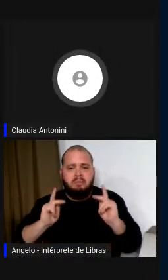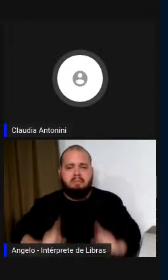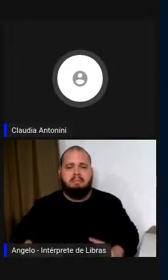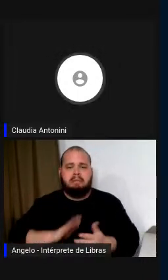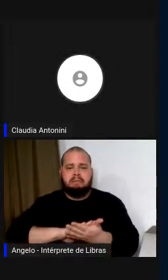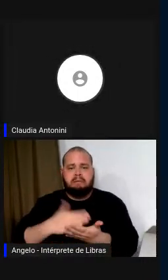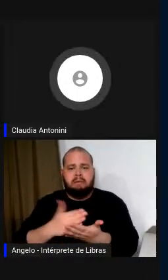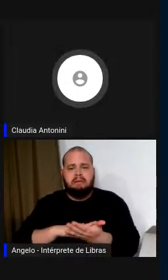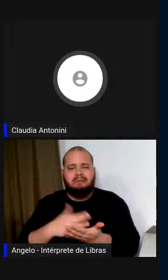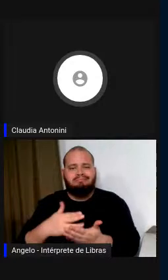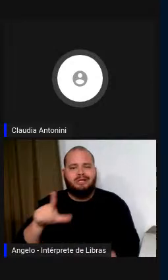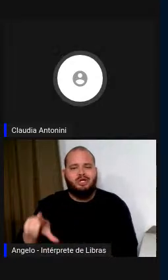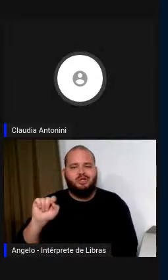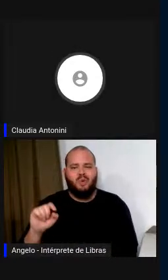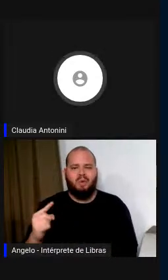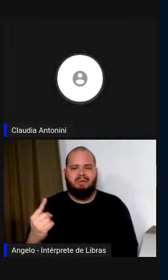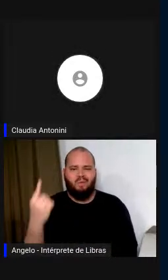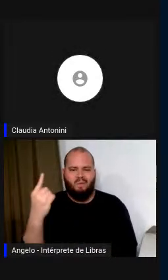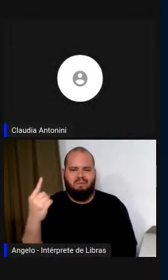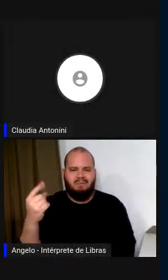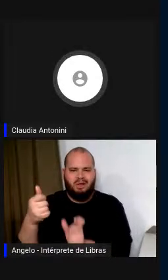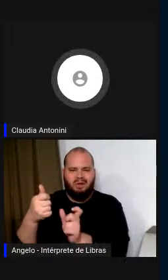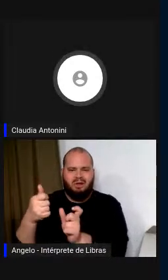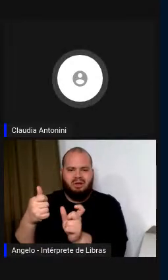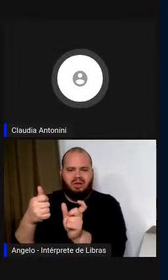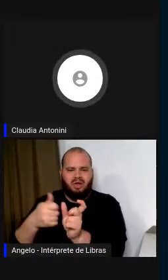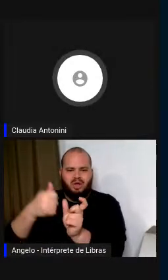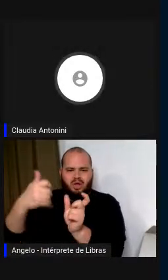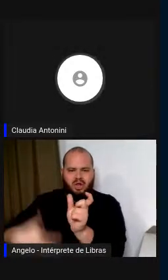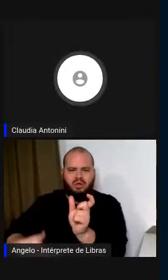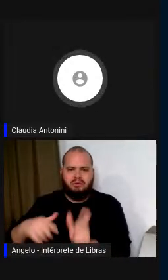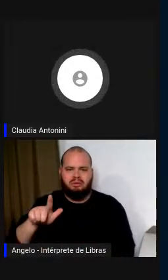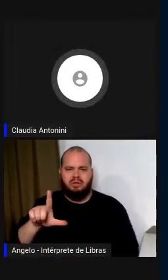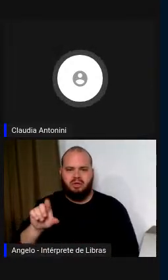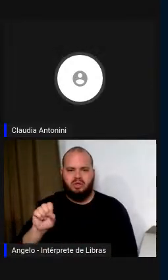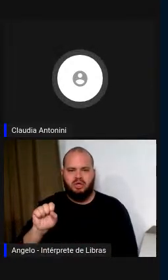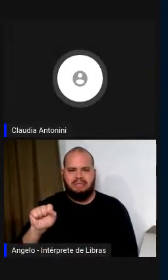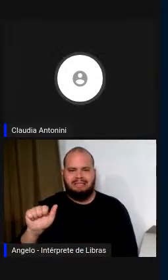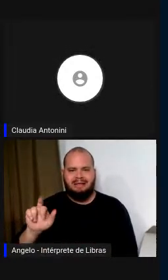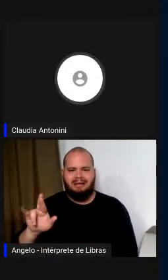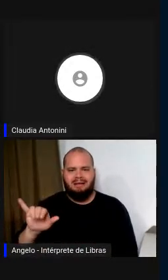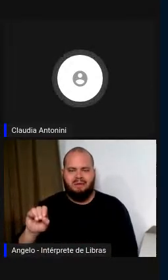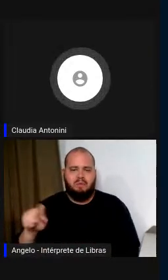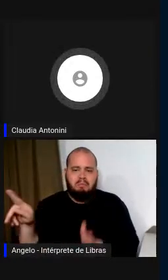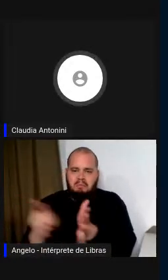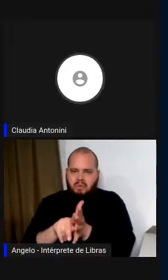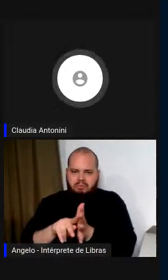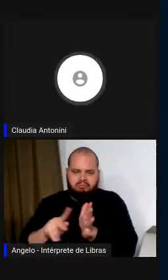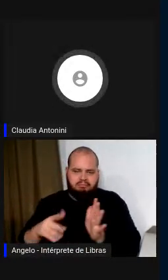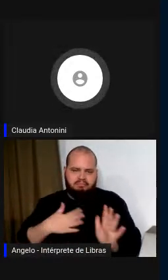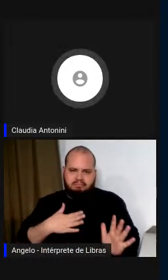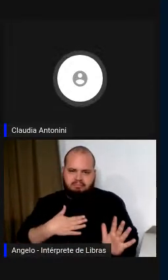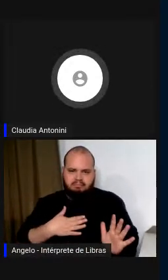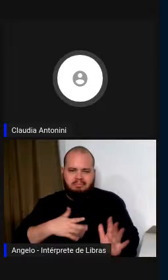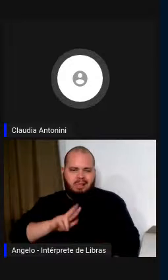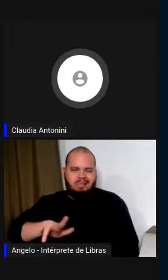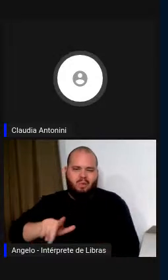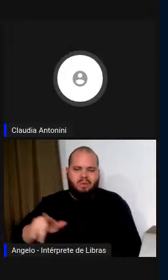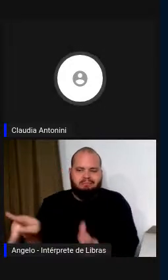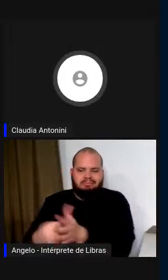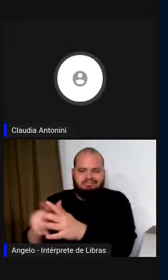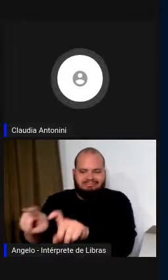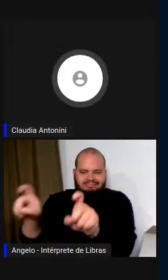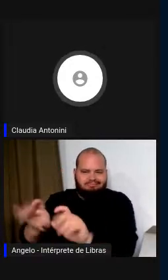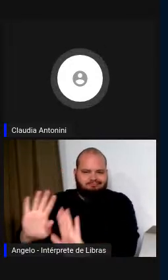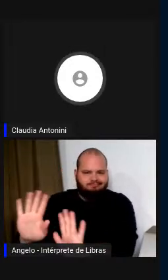sugestões de um próprio glossário. Nada de criado pela máquina, mas praticamente um tipo